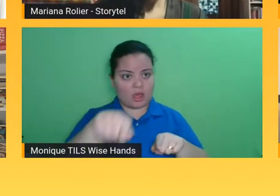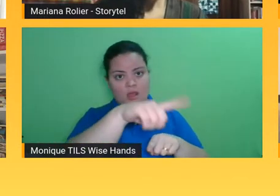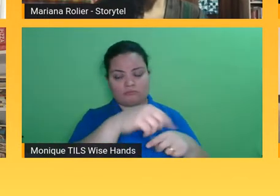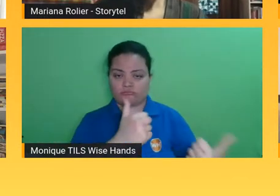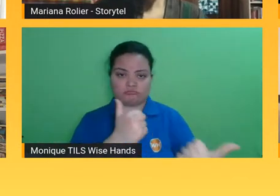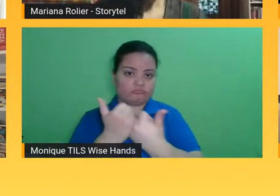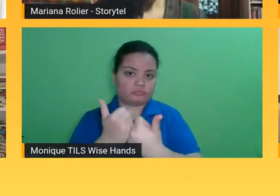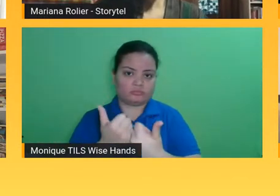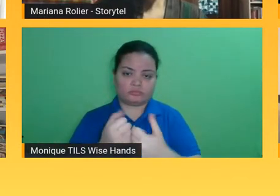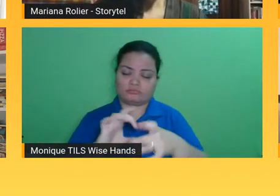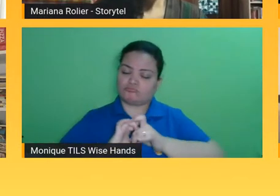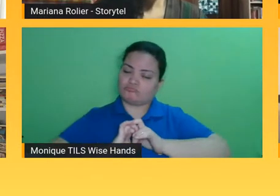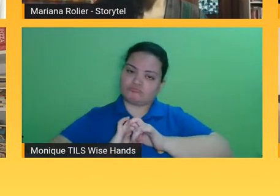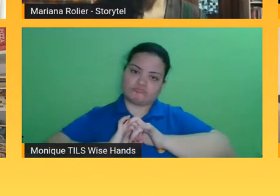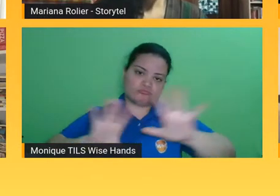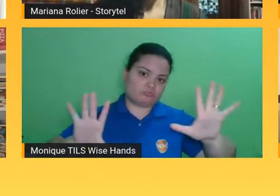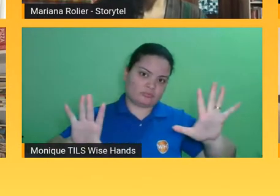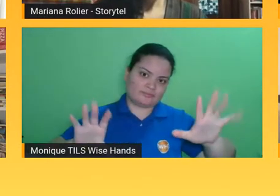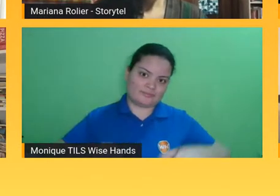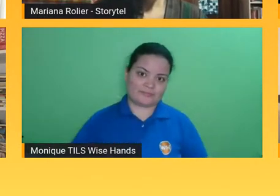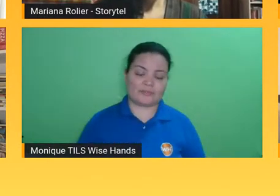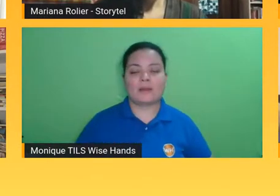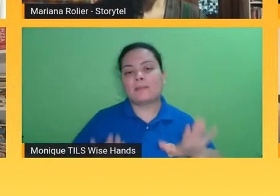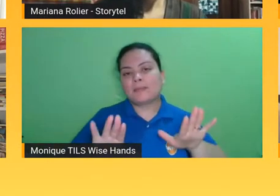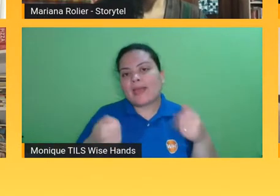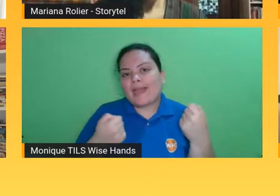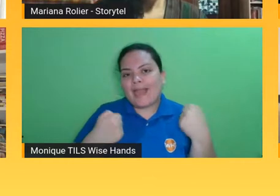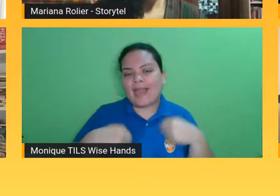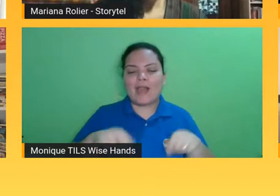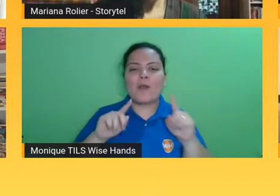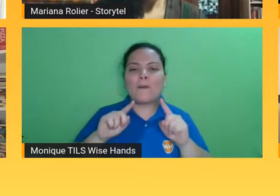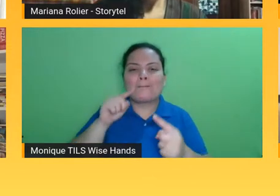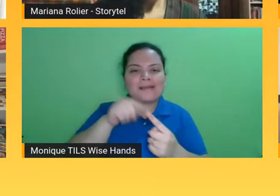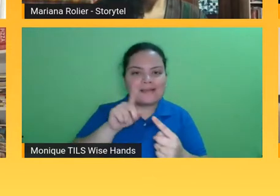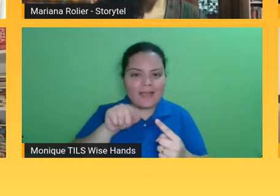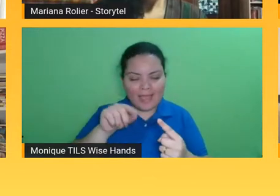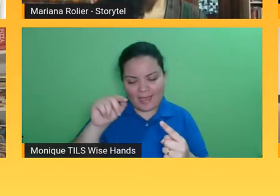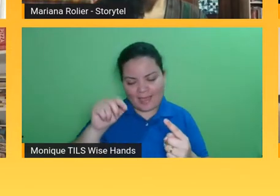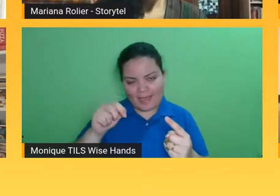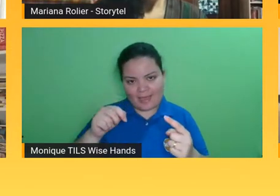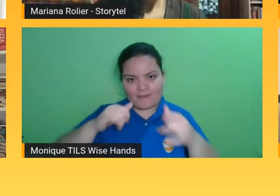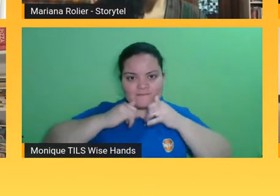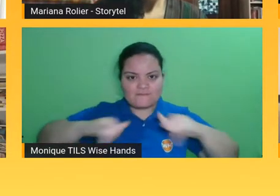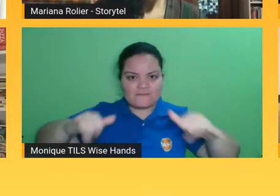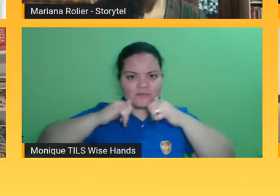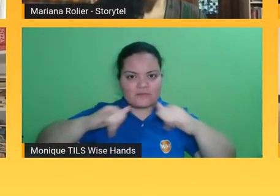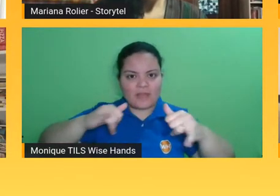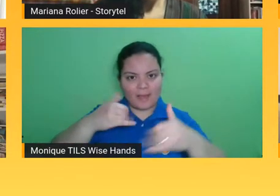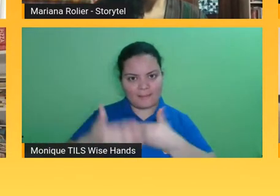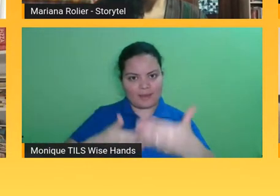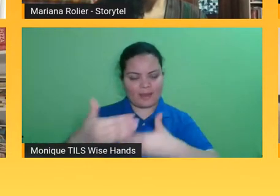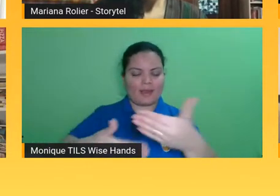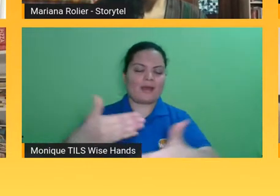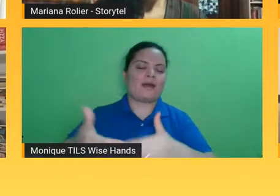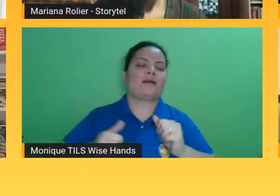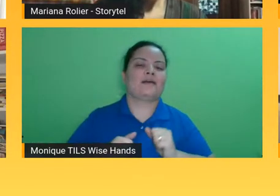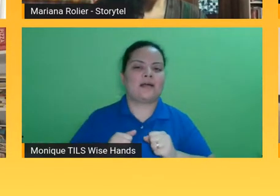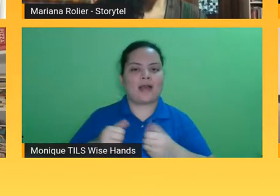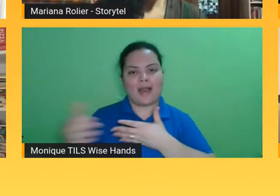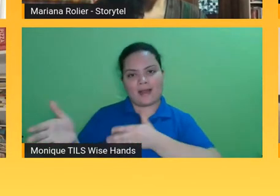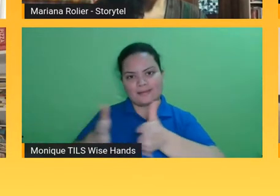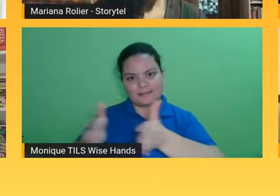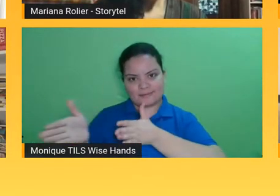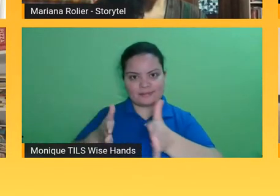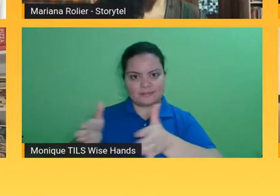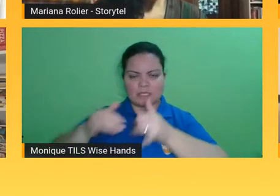promover acessibilidade se o conteúdo não estiver acessível para todos a gente não quer ter o livro guardado dentro